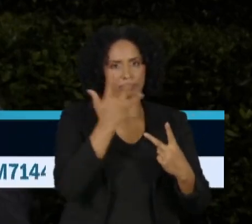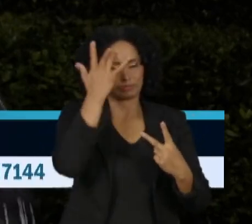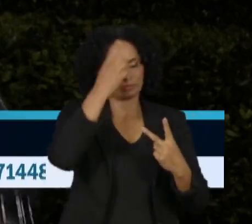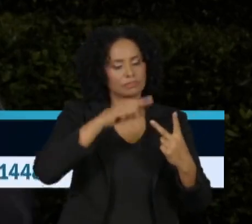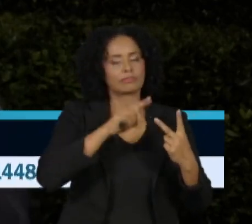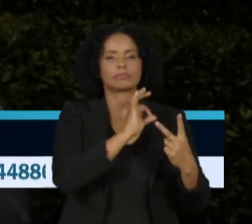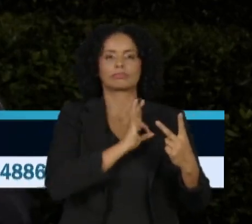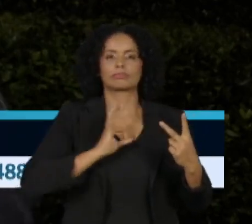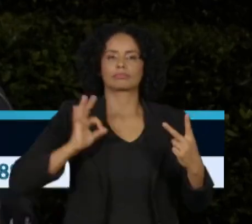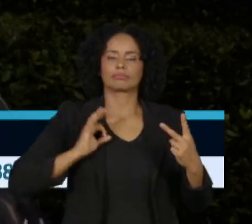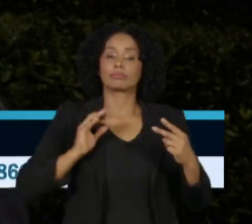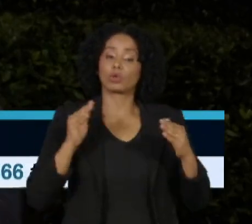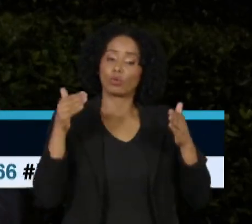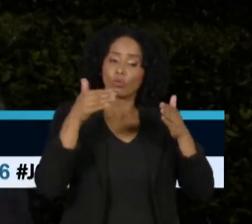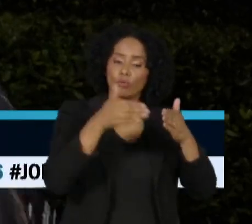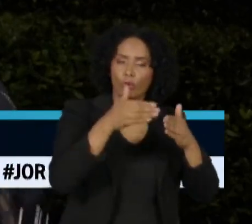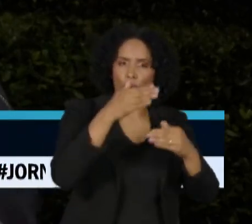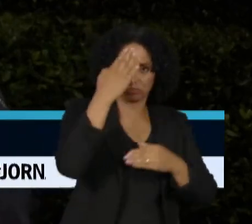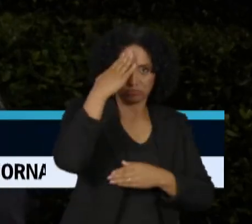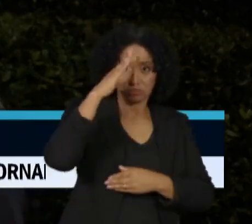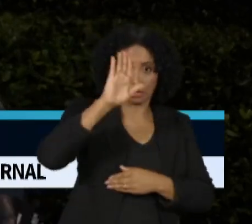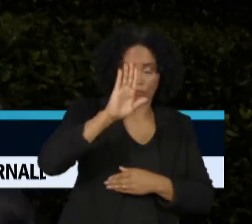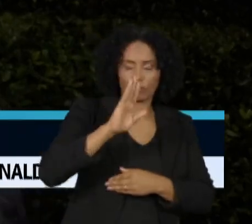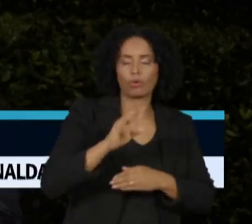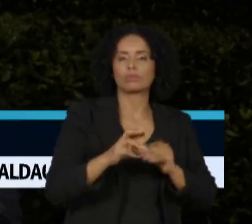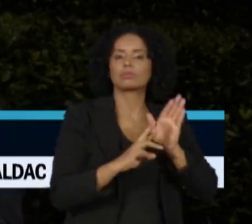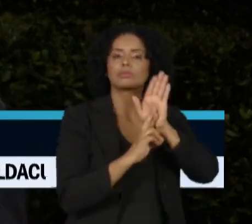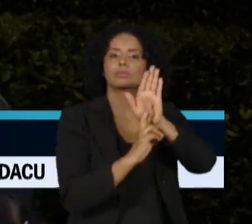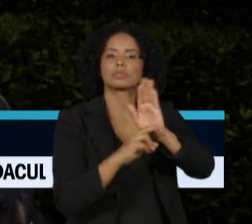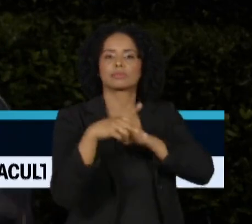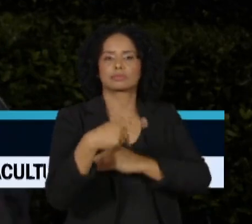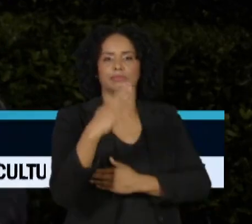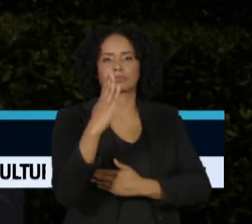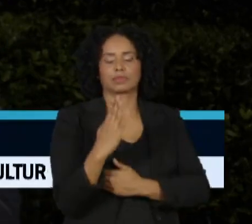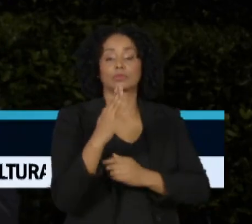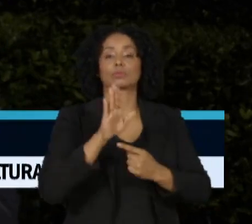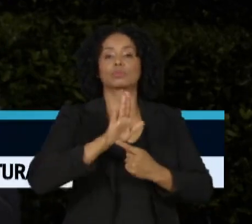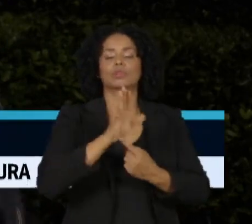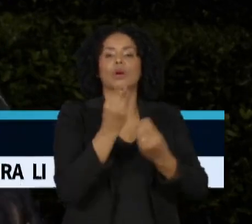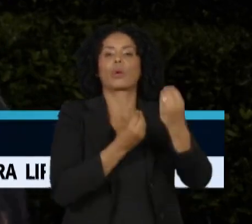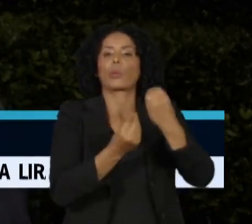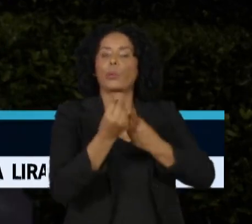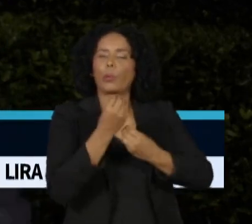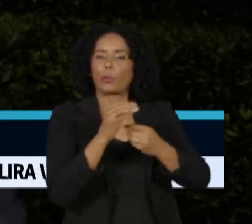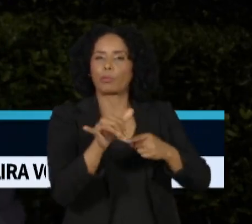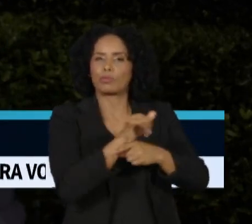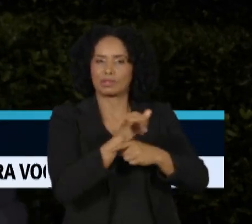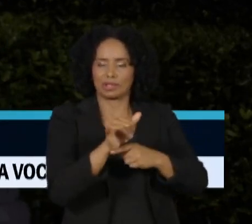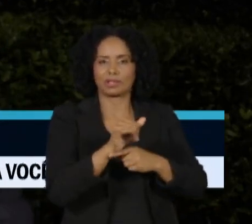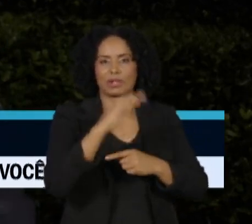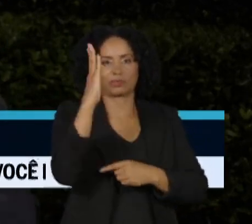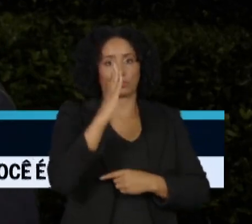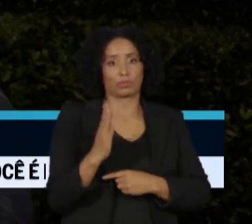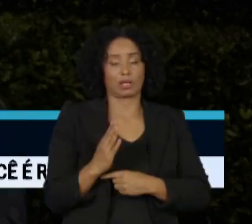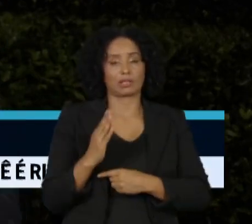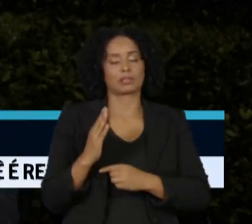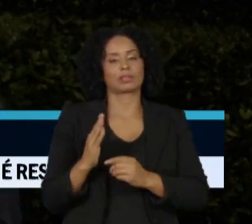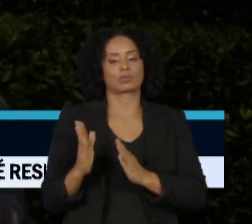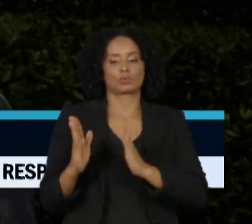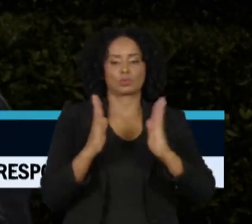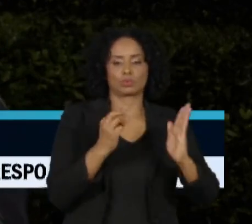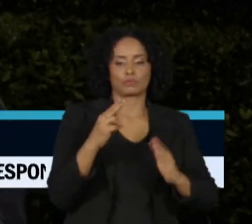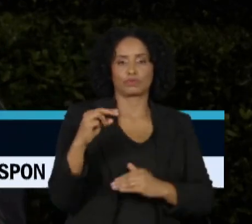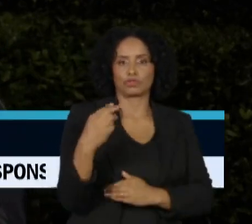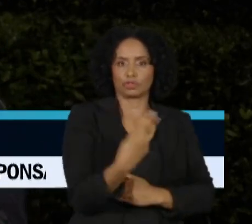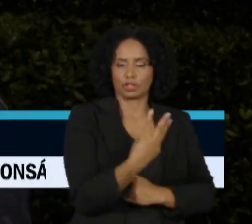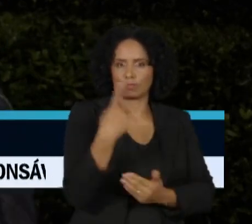exclusivamente no Brasil, para mostrar os desafios e oportunidades que o novo governo do país vai ter em 2023. Além